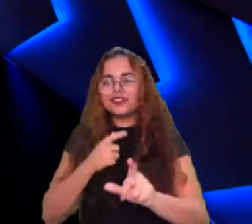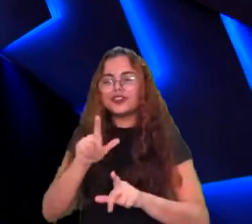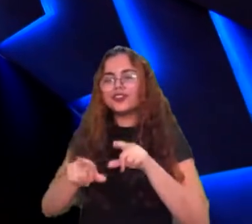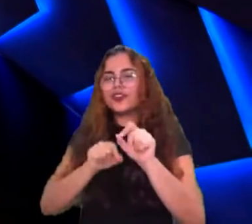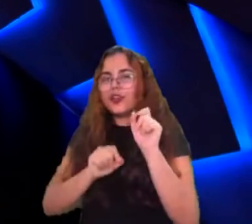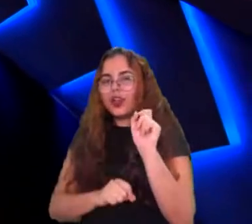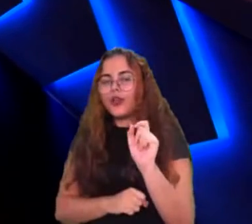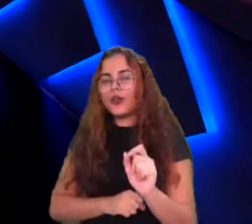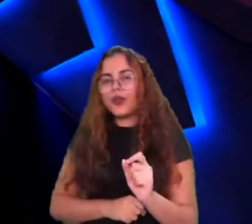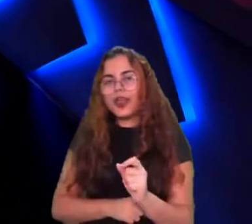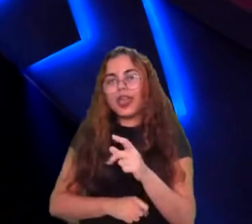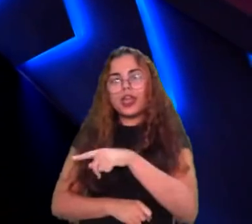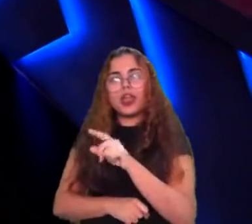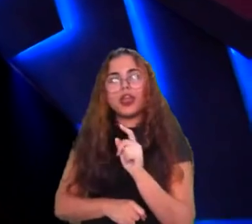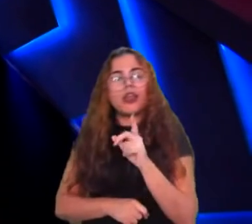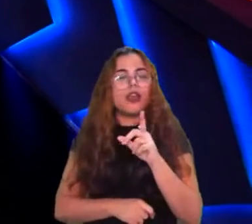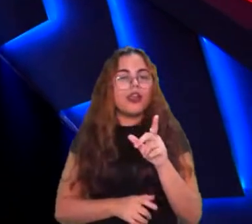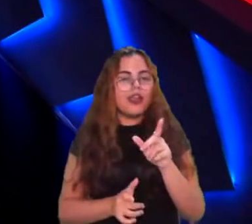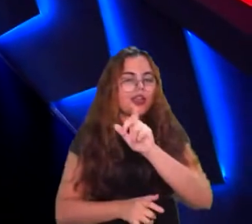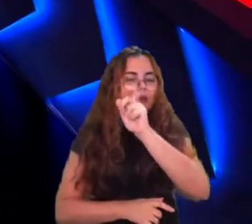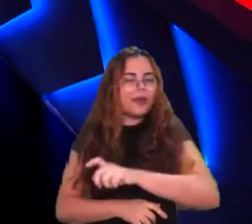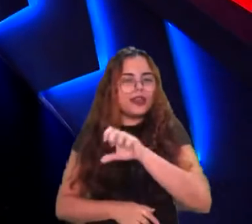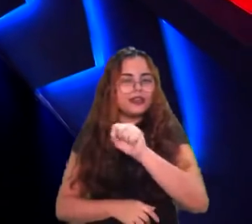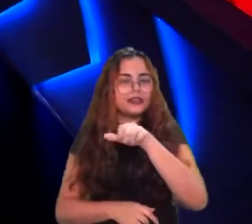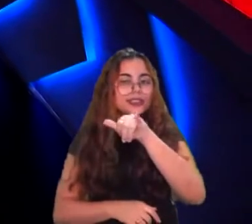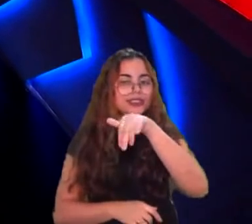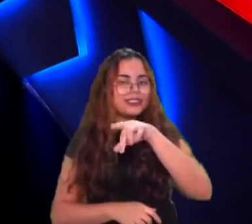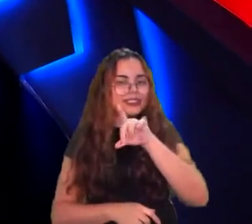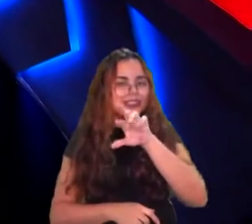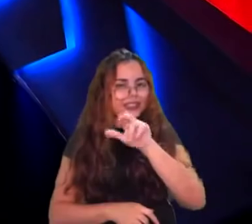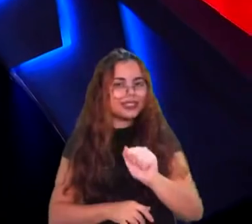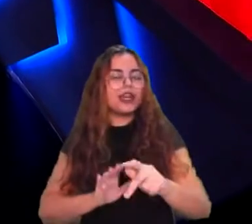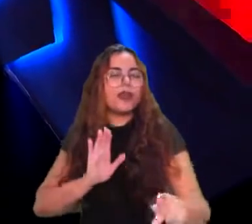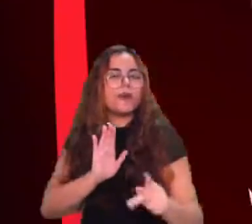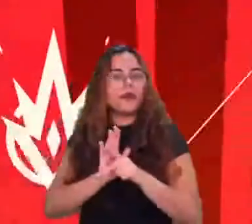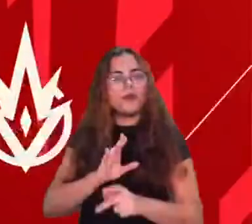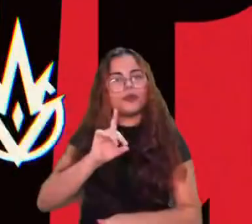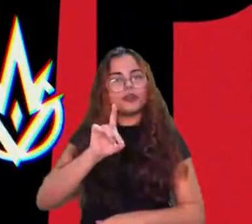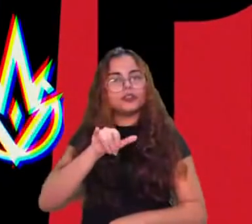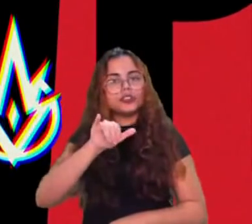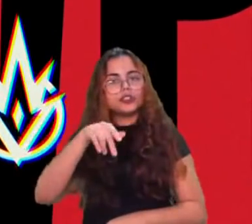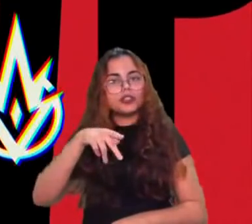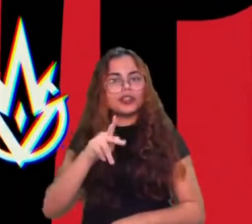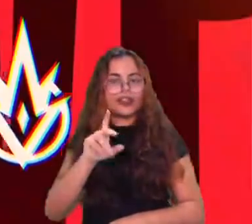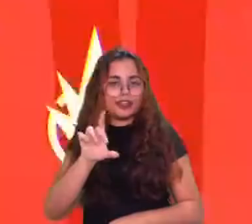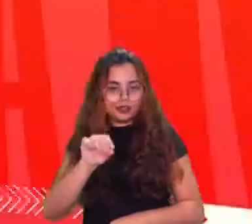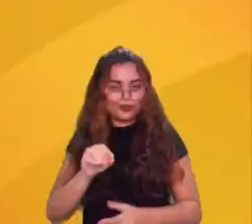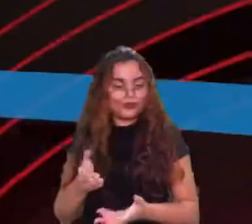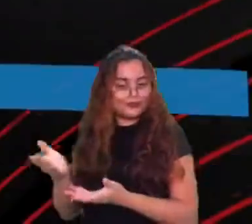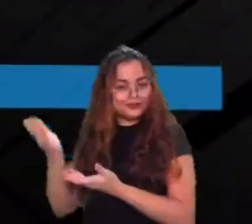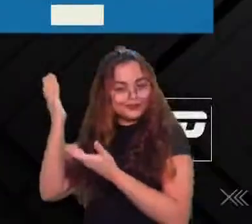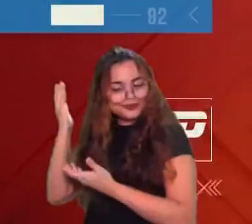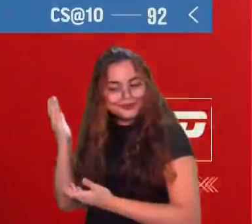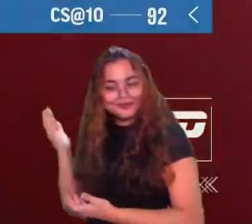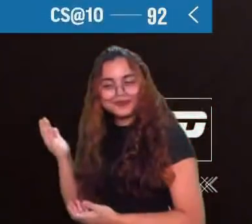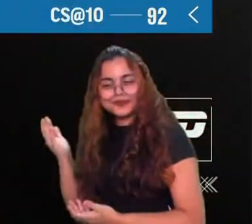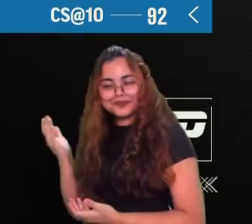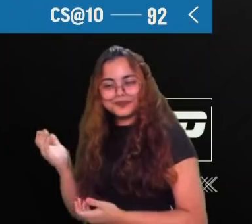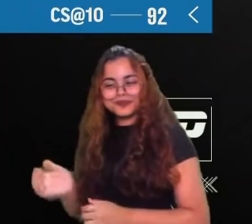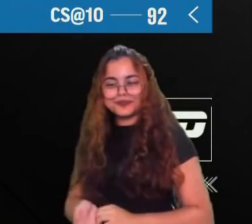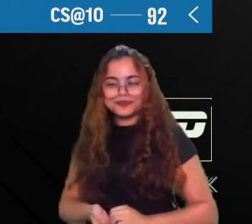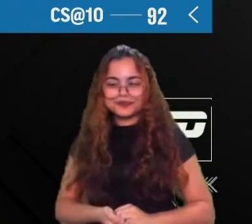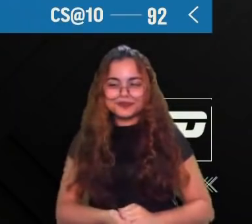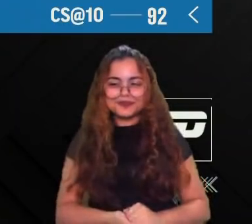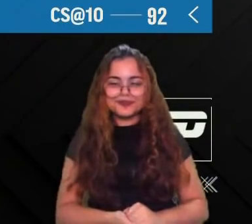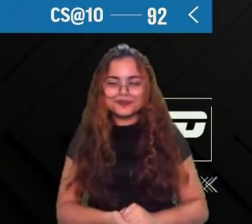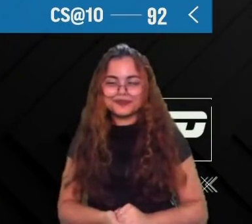nesse jogo, a Sindra do Dinqueiro. Tava muito presente na fase de rotas, tava indo muito bem também nas lutas do Minhando. O Dinkas, que jogou bem ontem também, diz oi. Eu